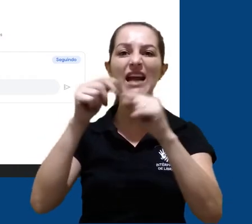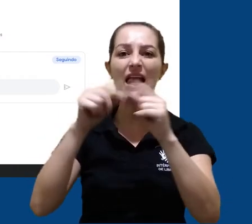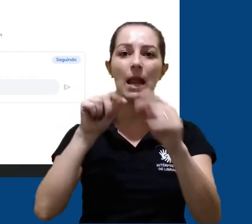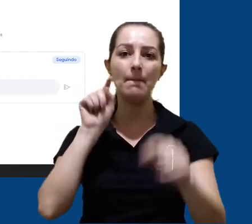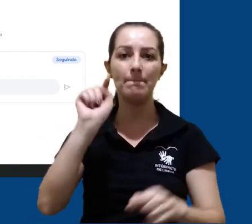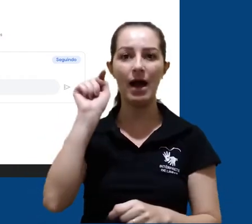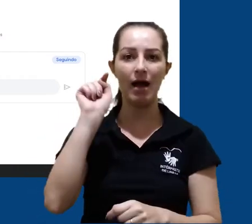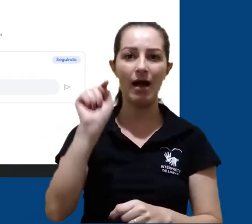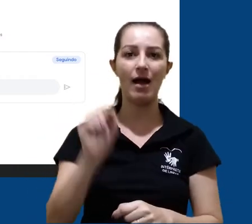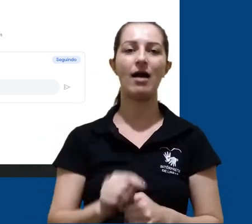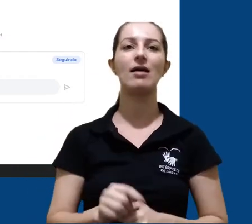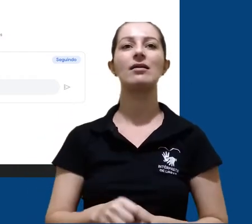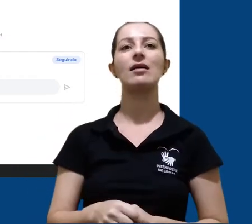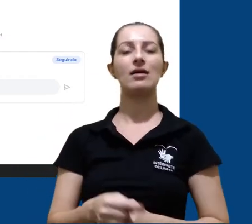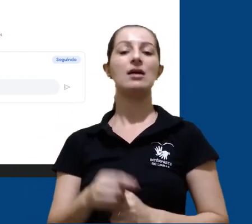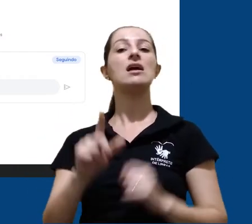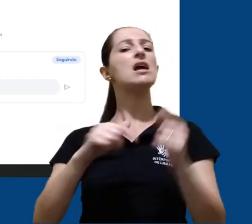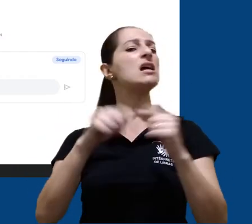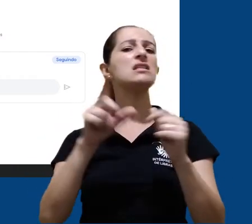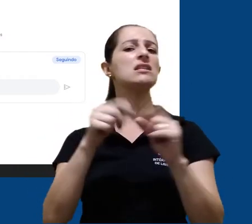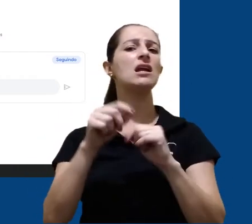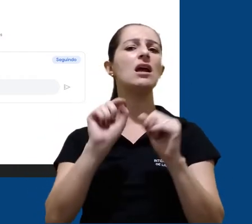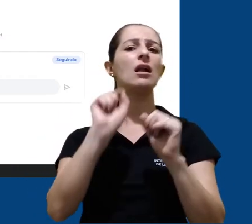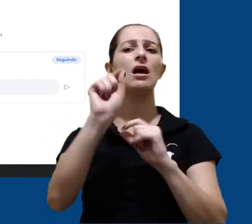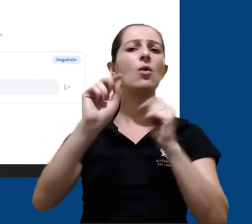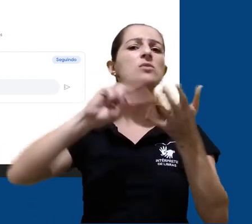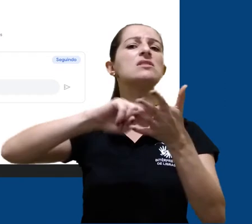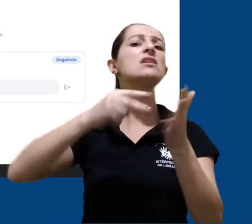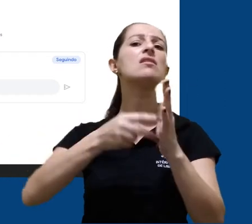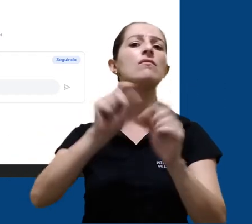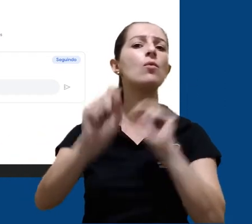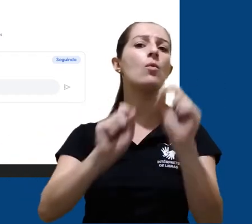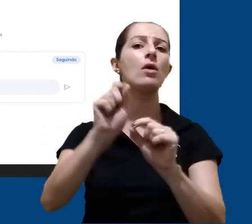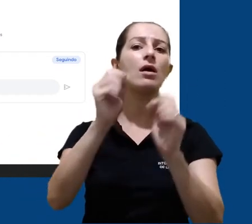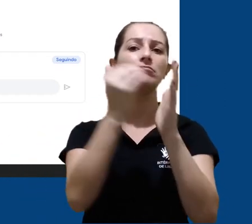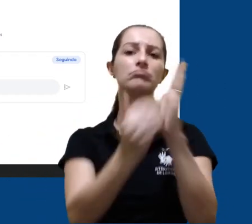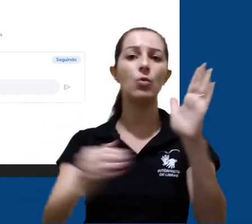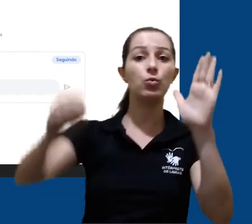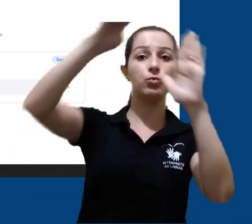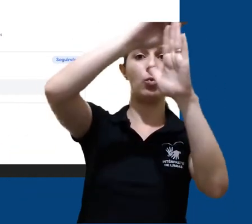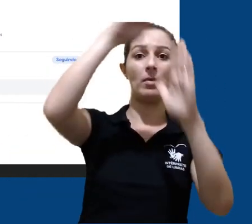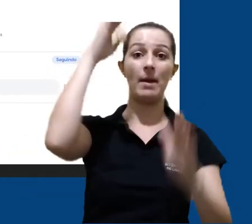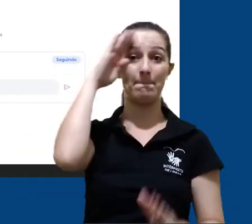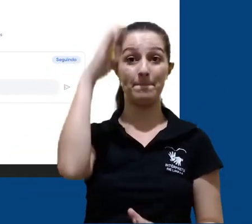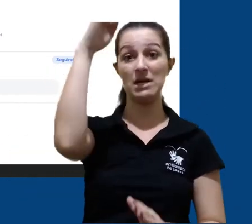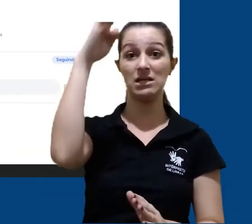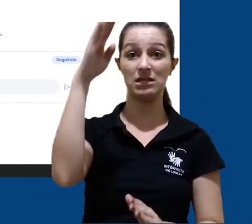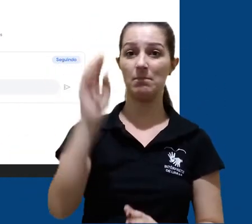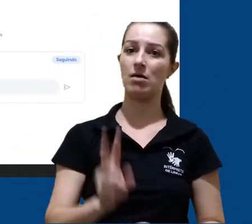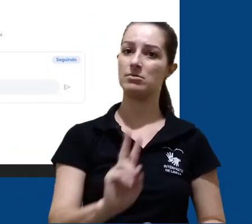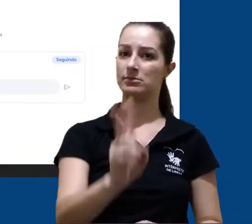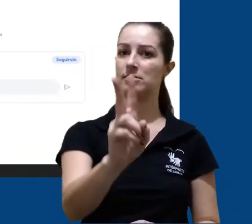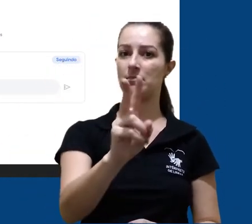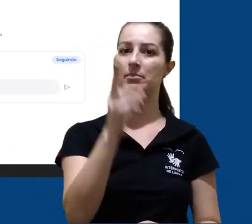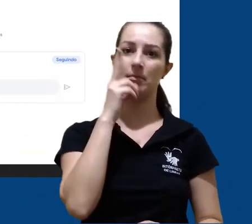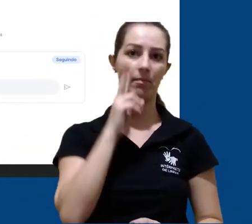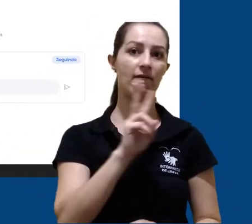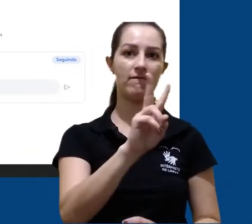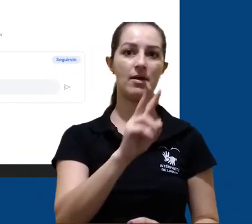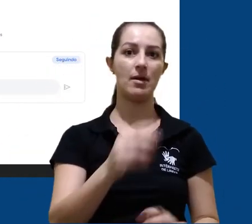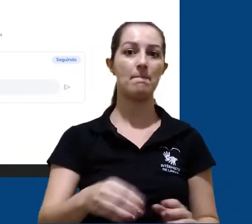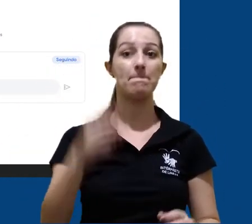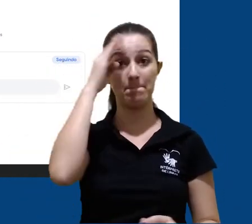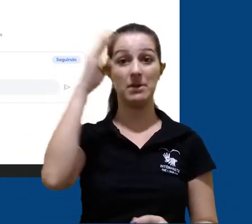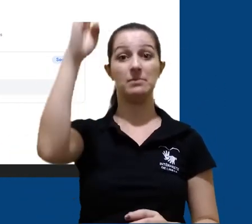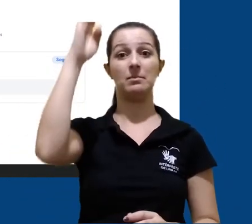As conversas marcadas com estrelas vão para o topo da nossa lista e, assim, serão sempre as primeiras que vamos visualizar